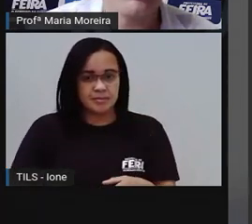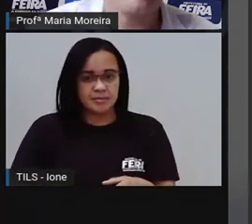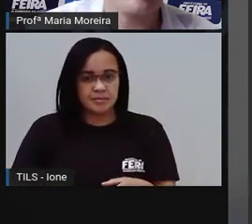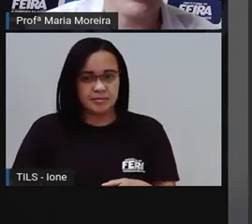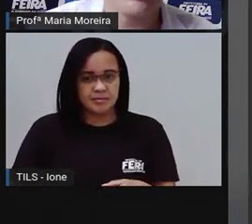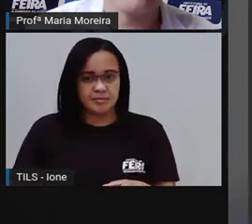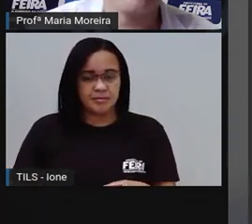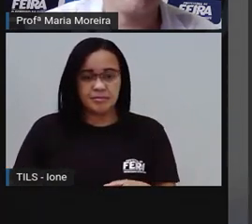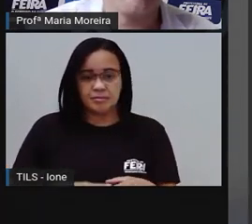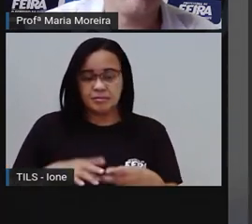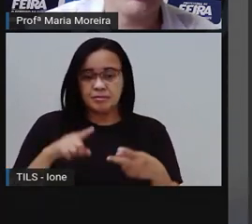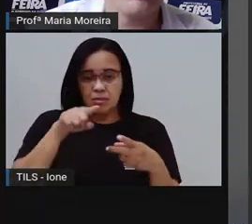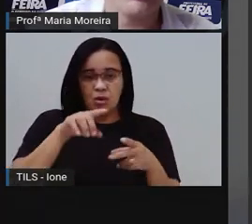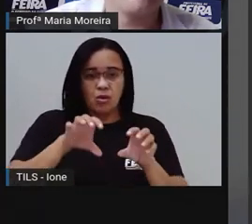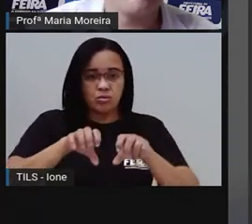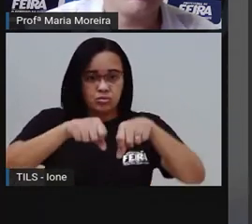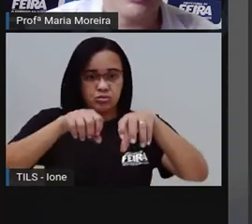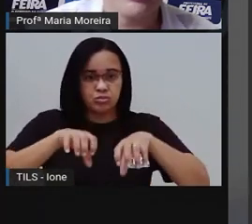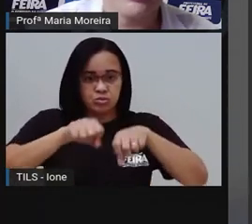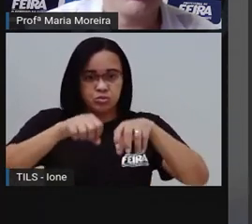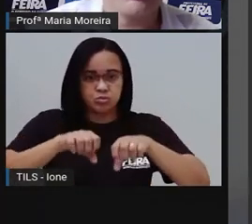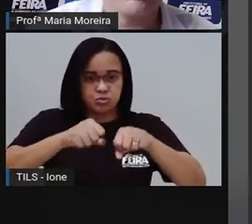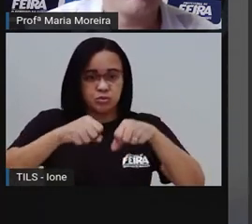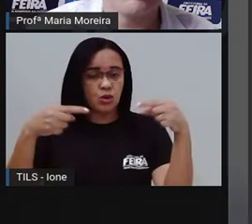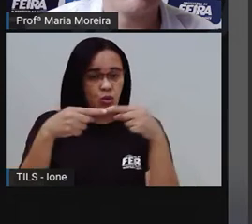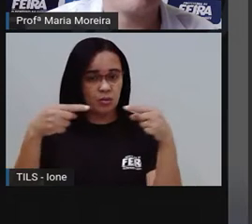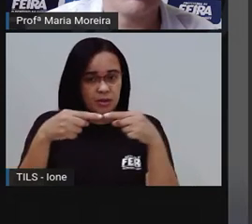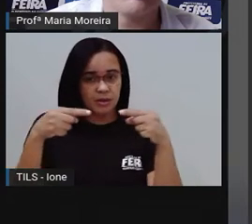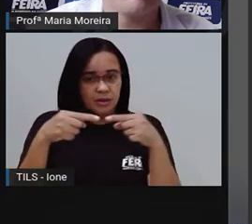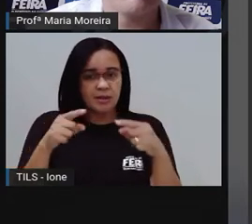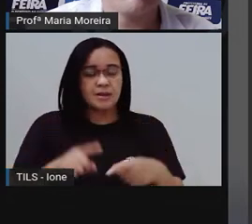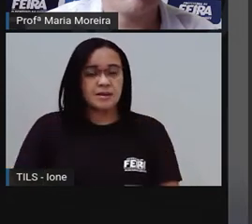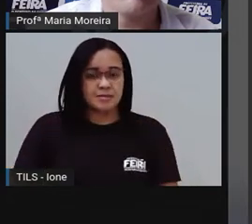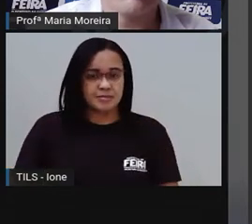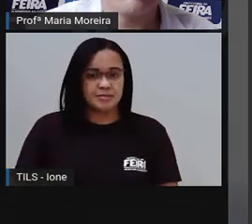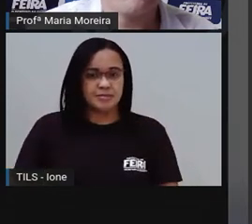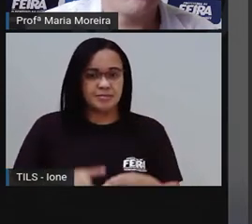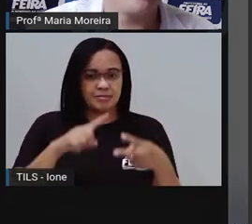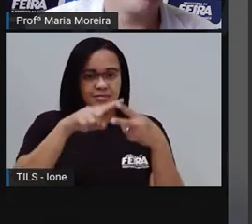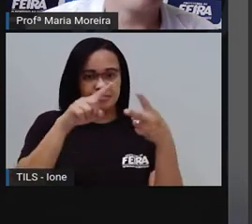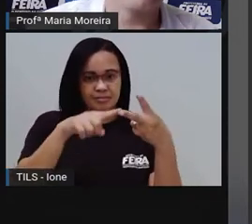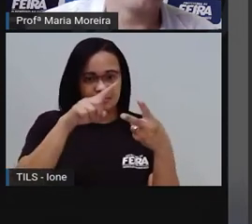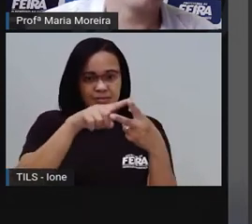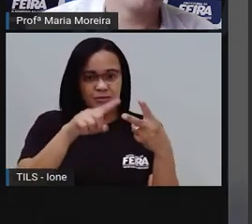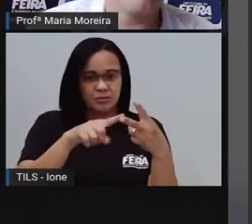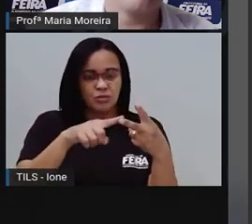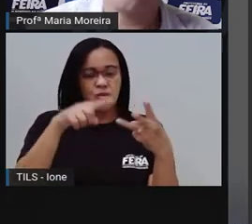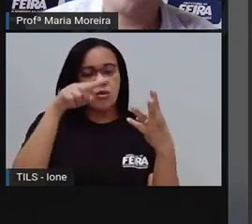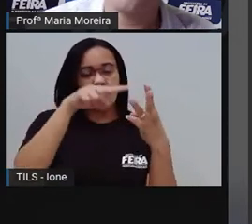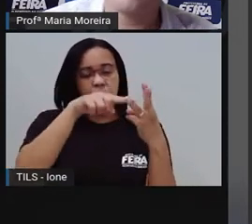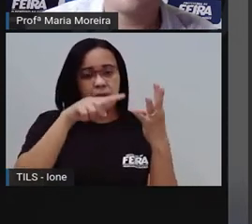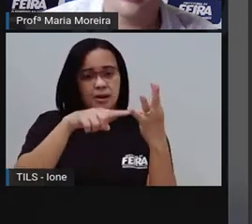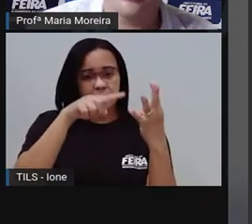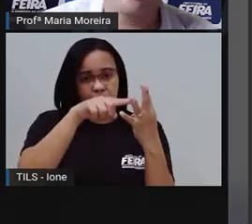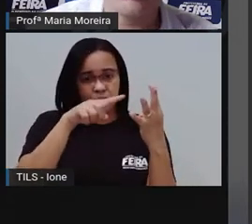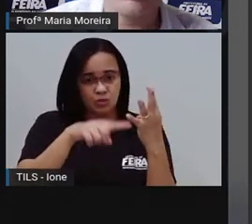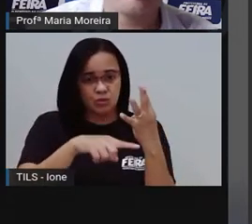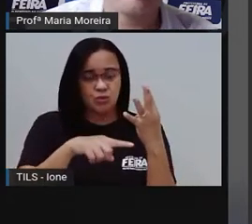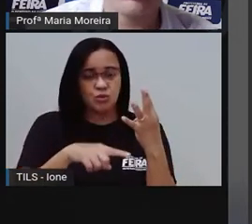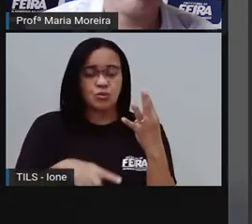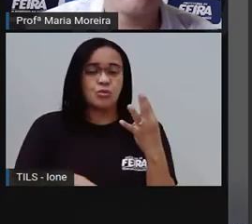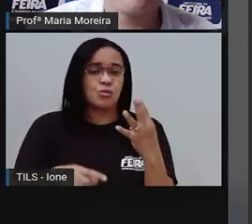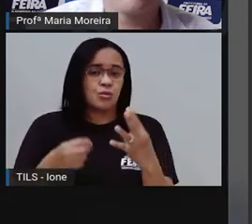tem uma moto, certo? Outra moto. Aqui outra moto, ó. E agora, mais uma, porque eu estou falando de três